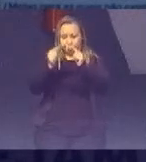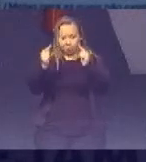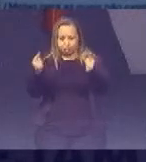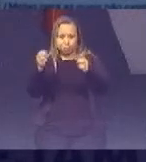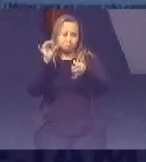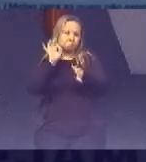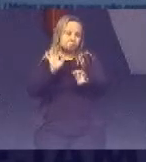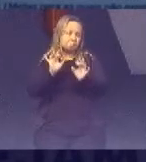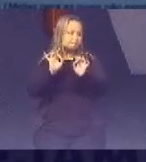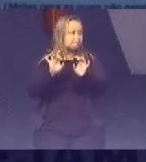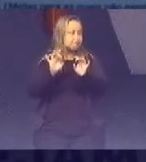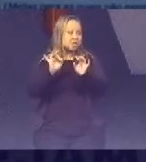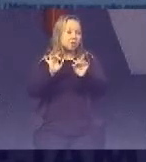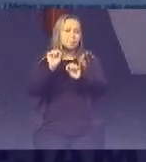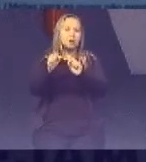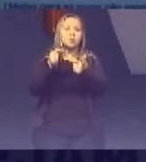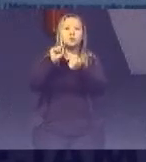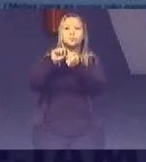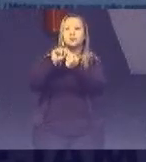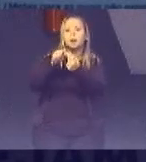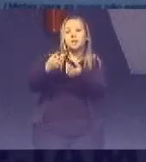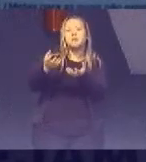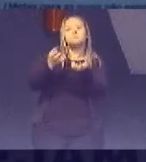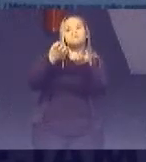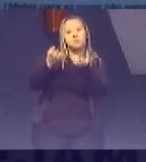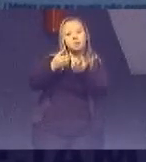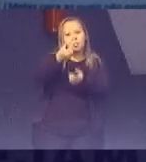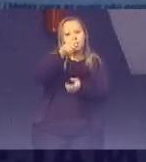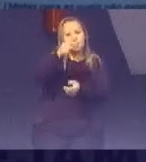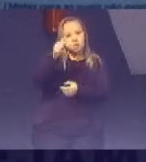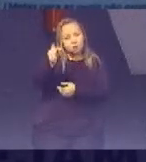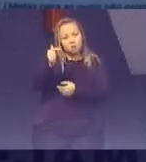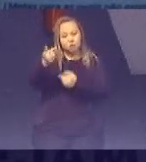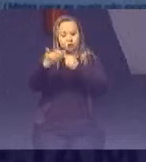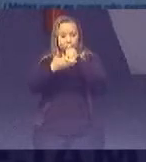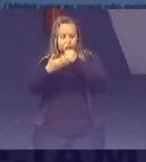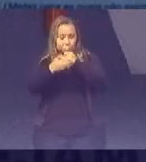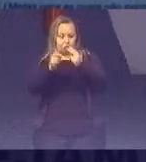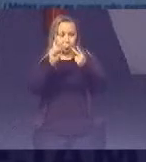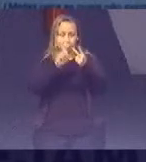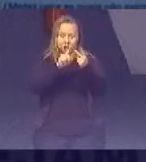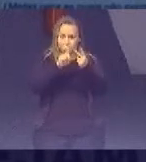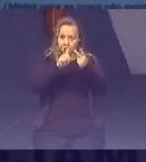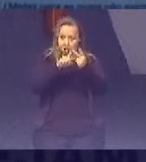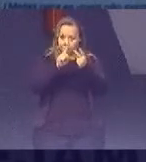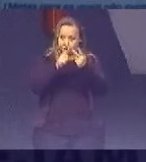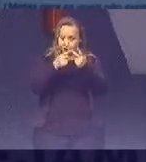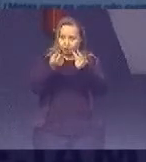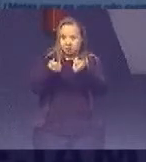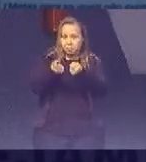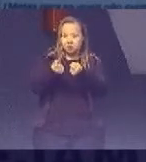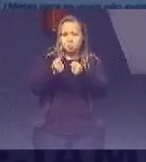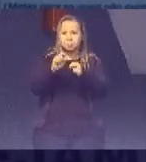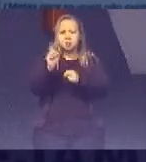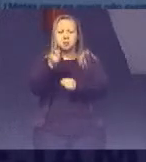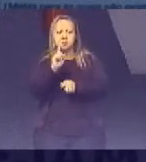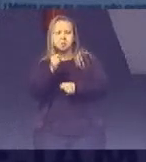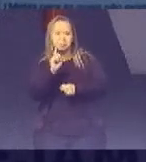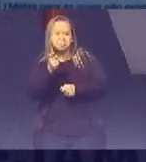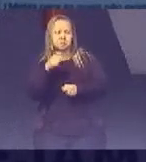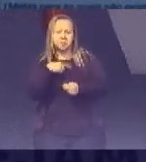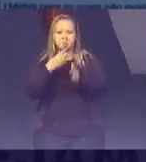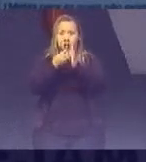o que a meta Pretende São 67 Metas do nível 2 Embora a gente São aquelas que Embora a gente não conte Com